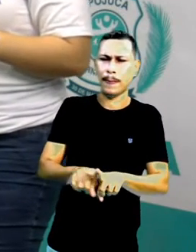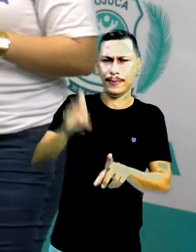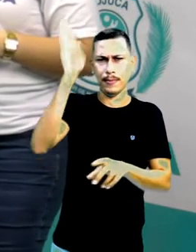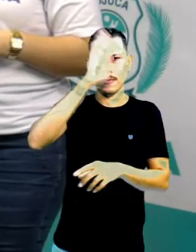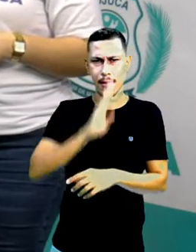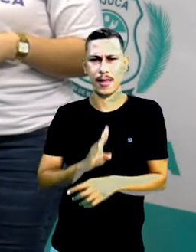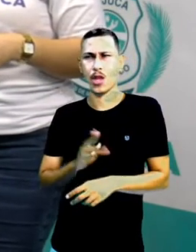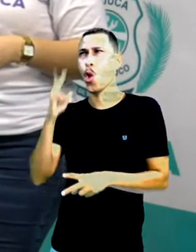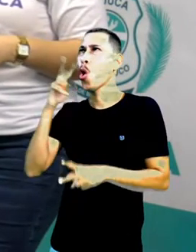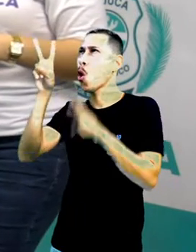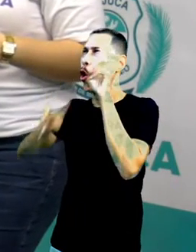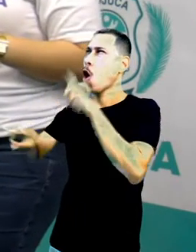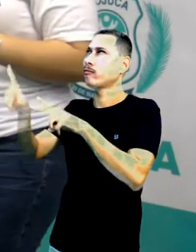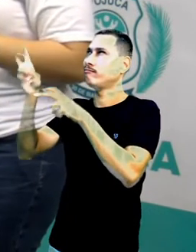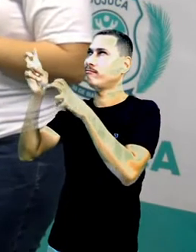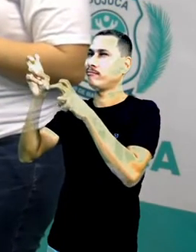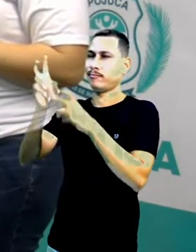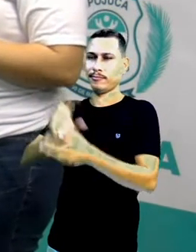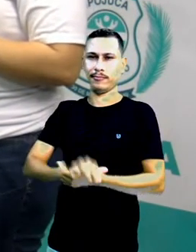pode ver aqui na imagem.